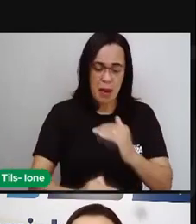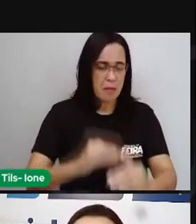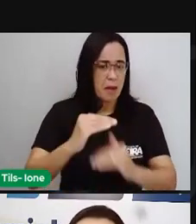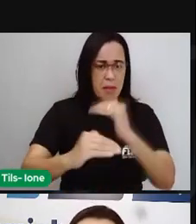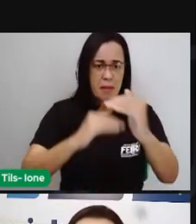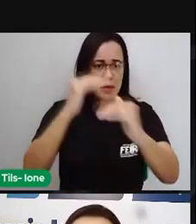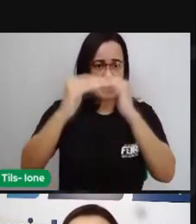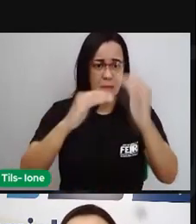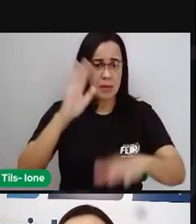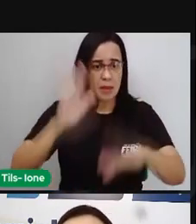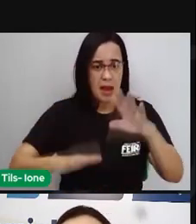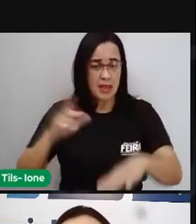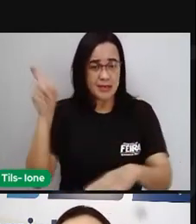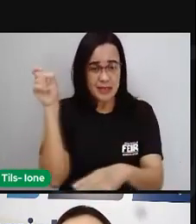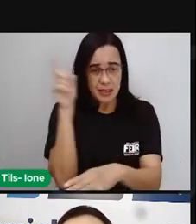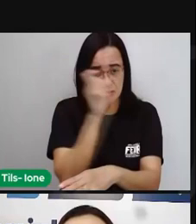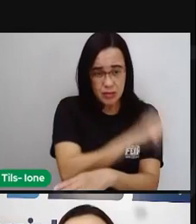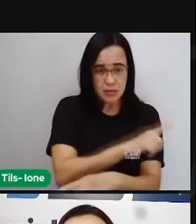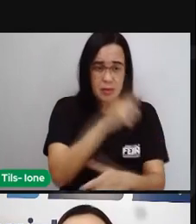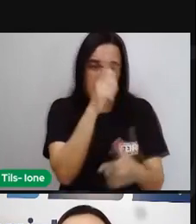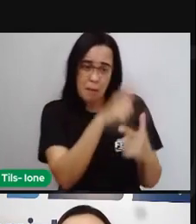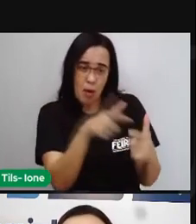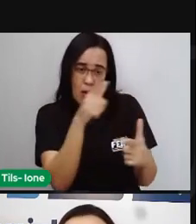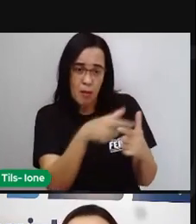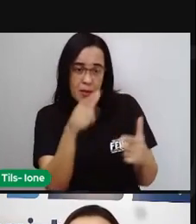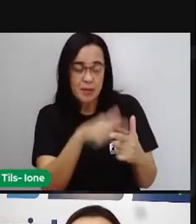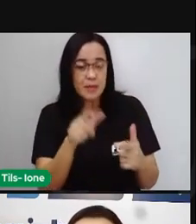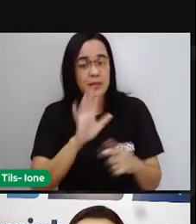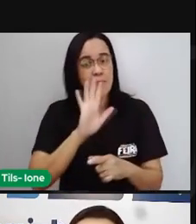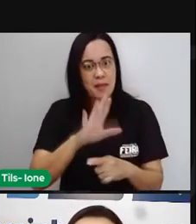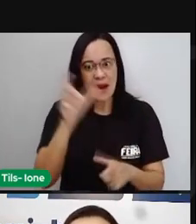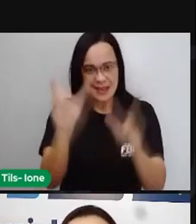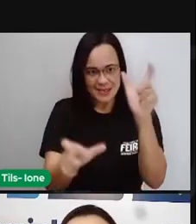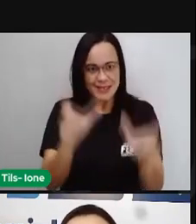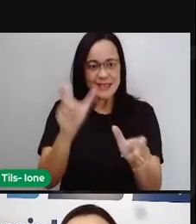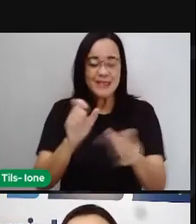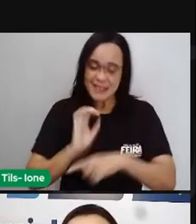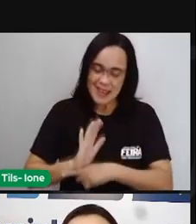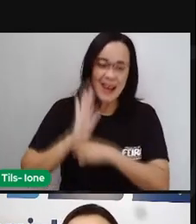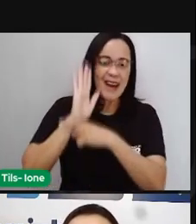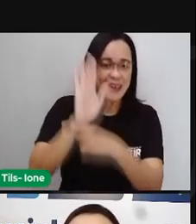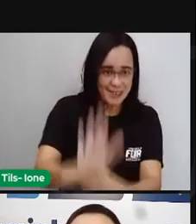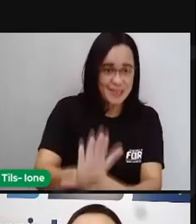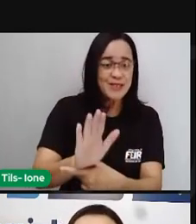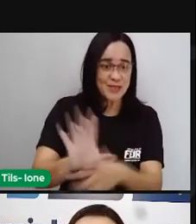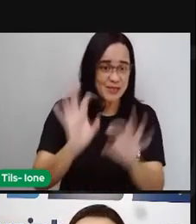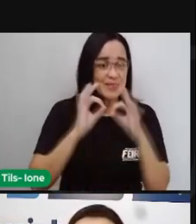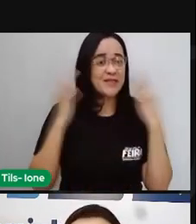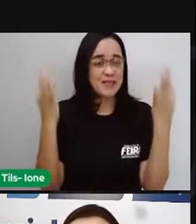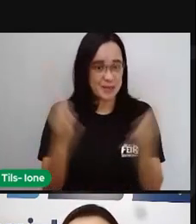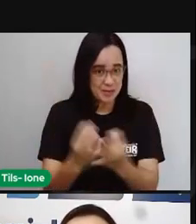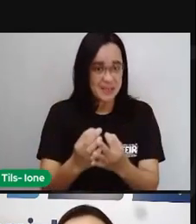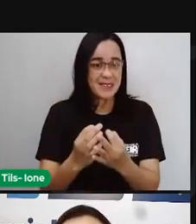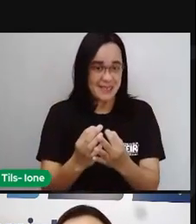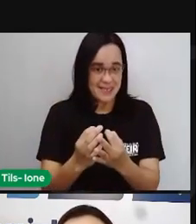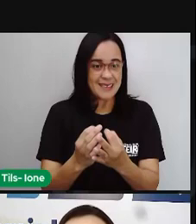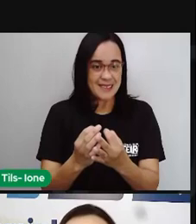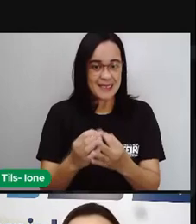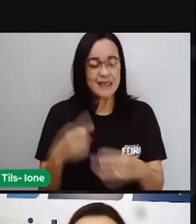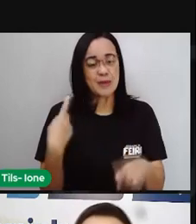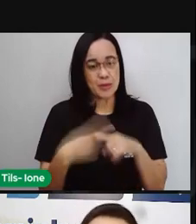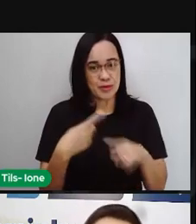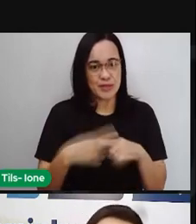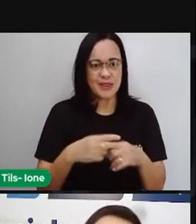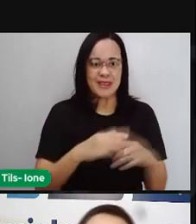aí as dificuldades, enfrentando junto com a família ali, todas as realidades, né? Que são diferentes